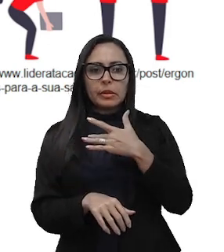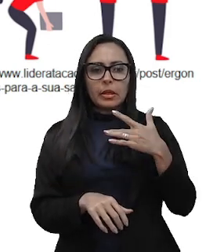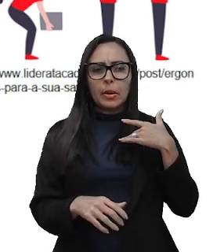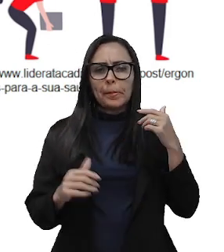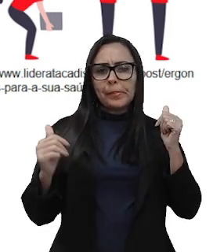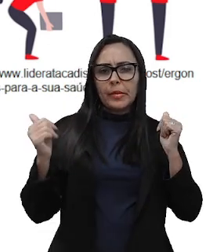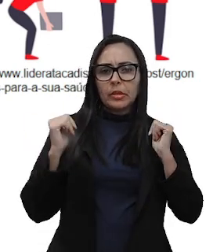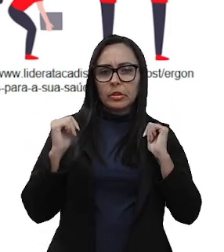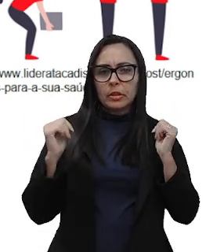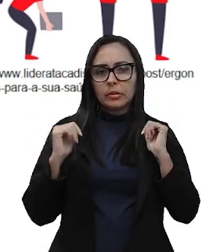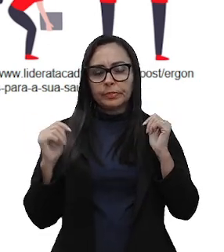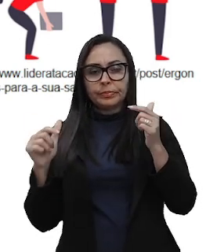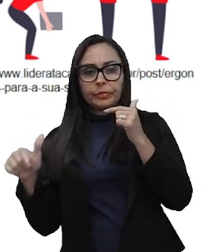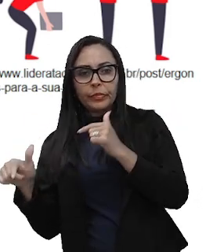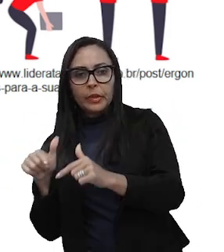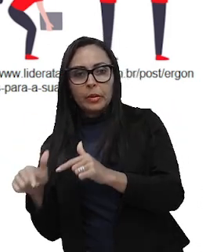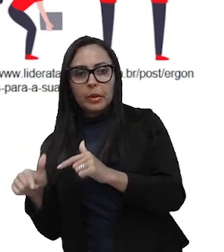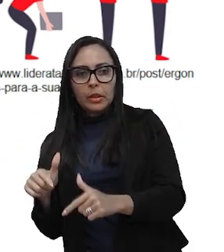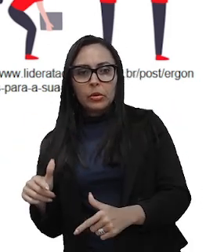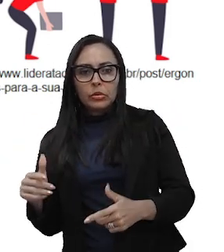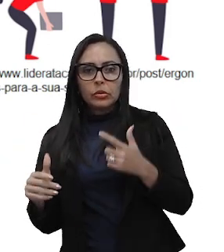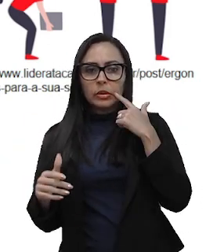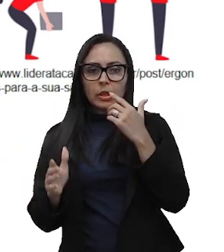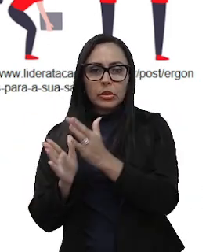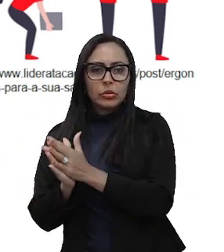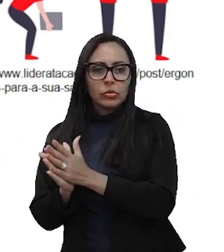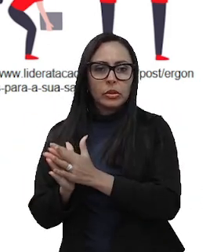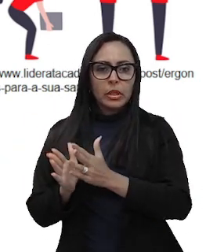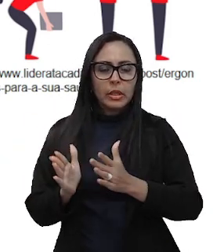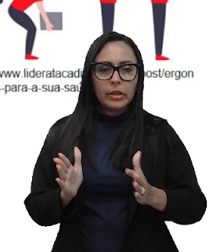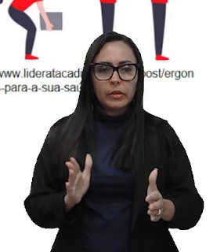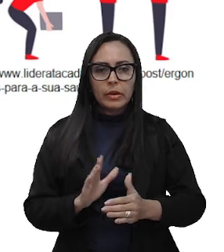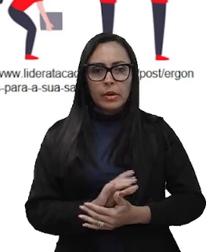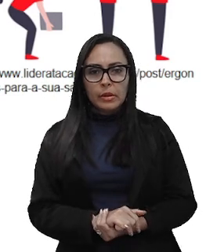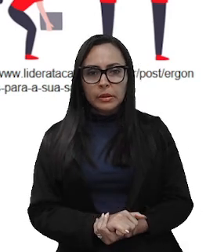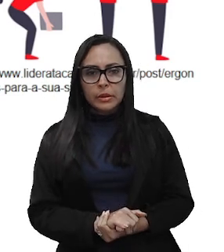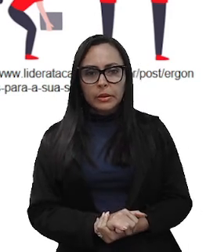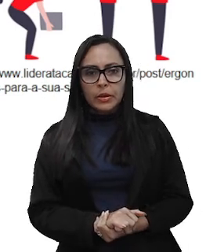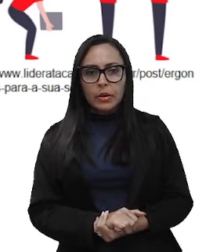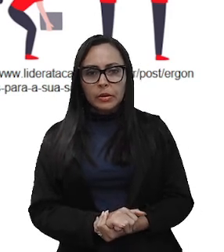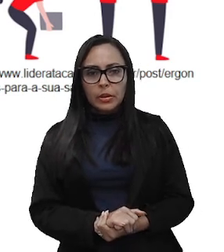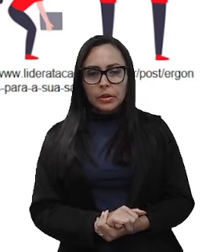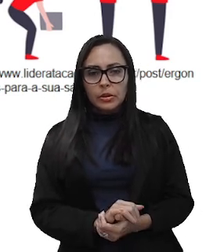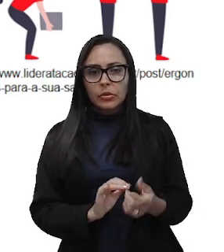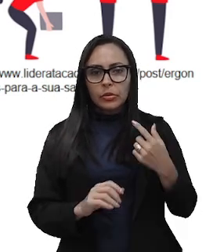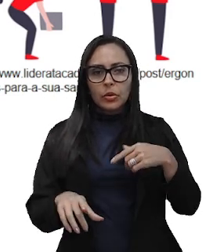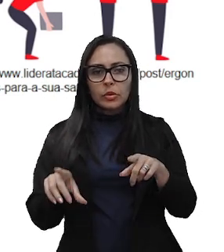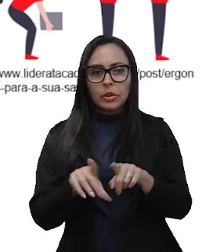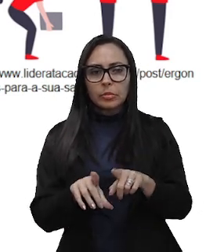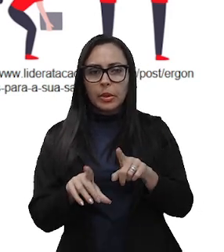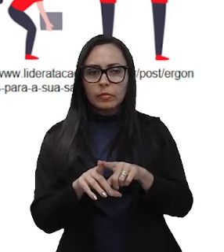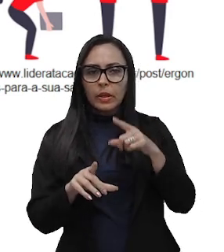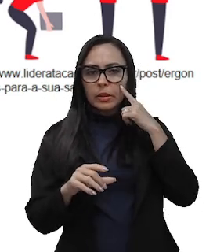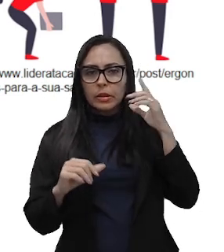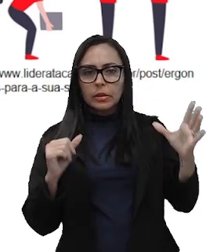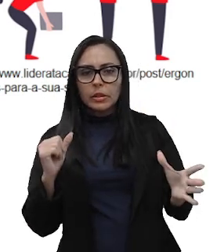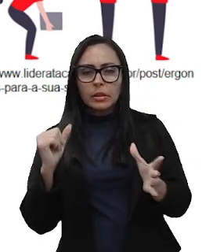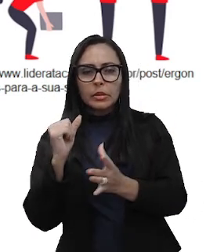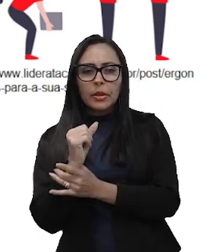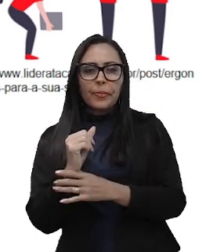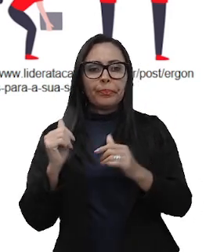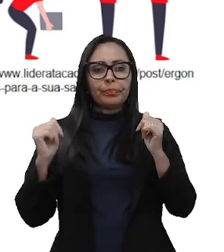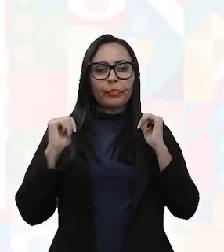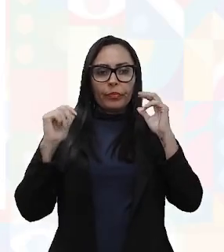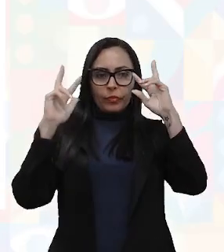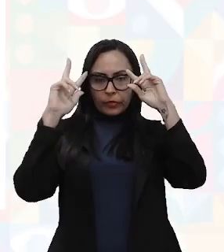e do bem-estar do trabalhador durante a execução de suas tarefas. Isso implica em garantir tanto o bem